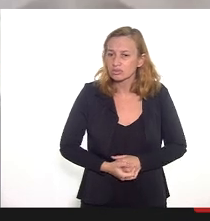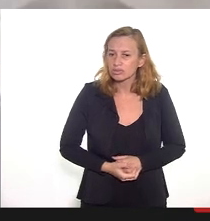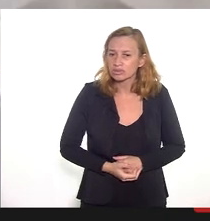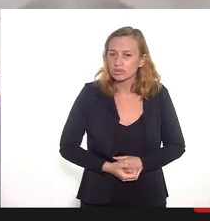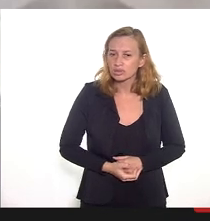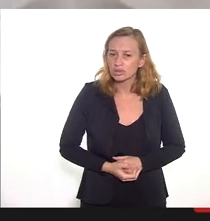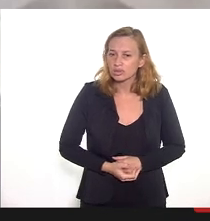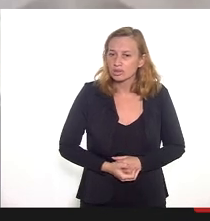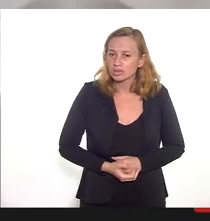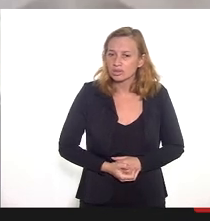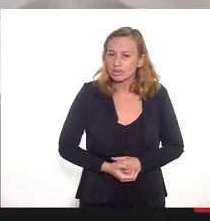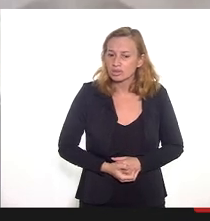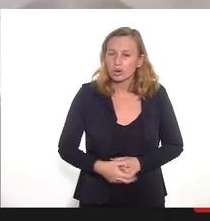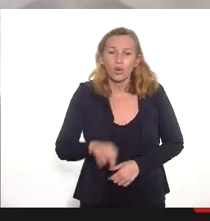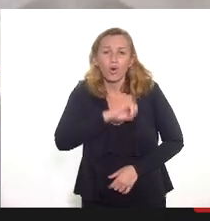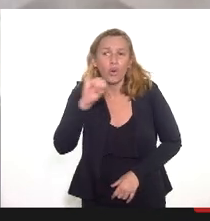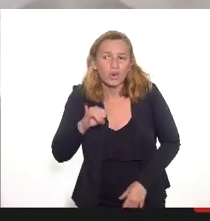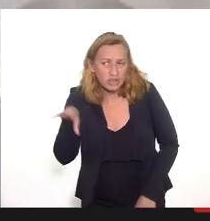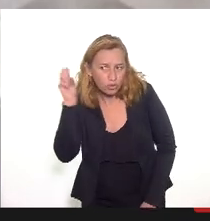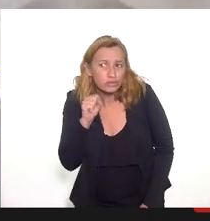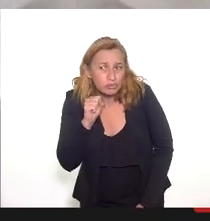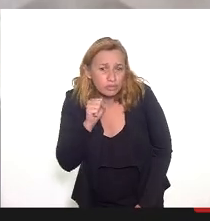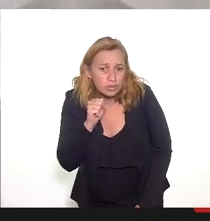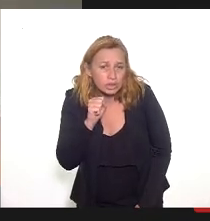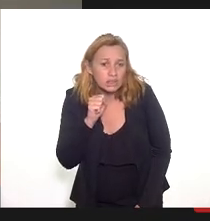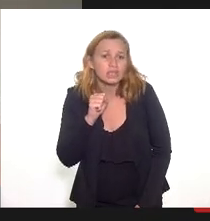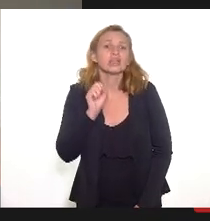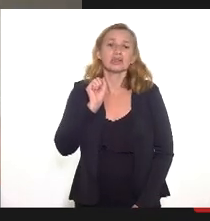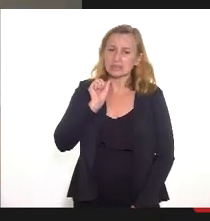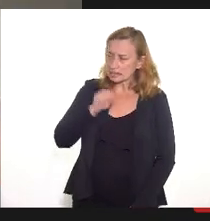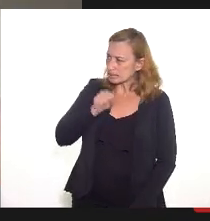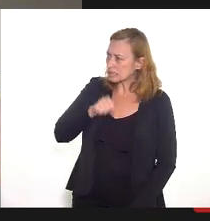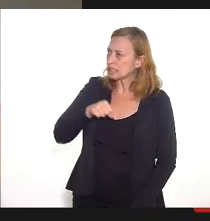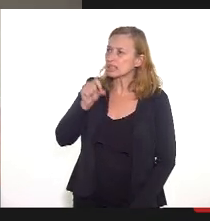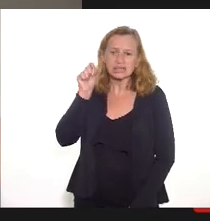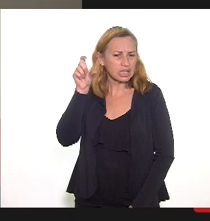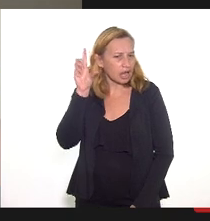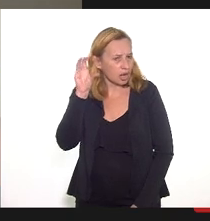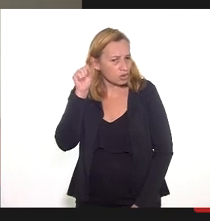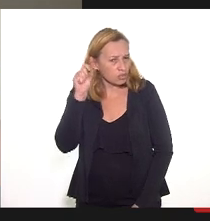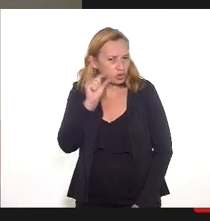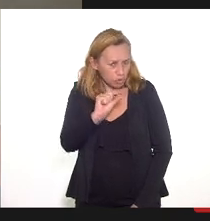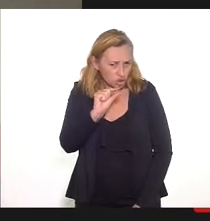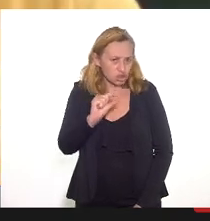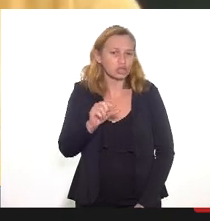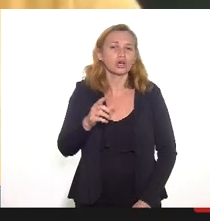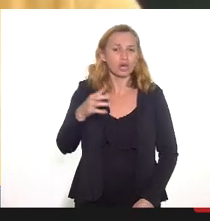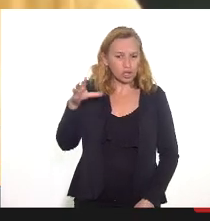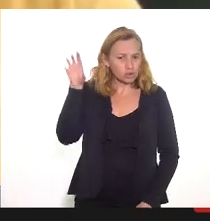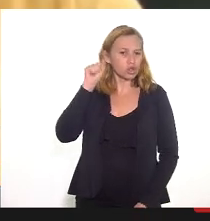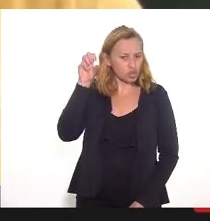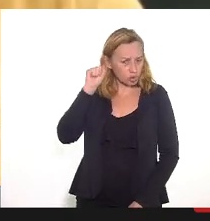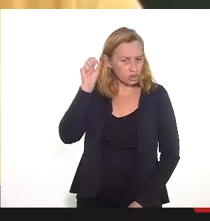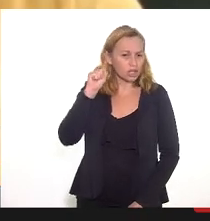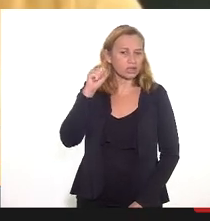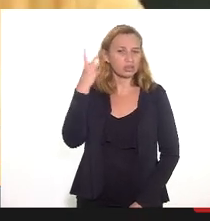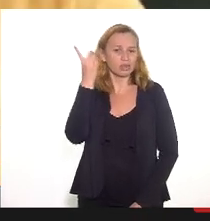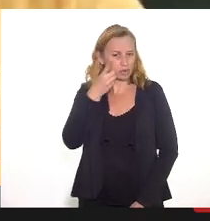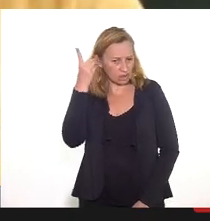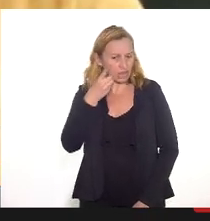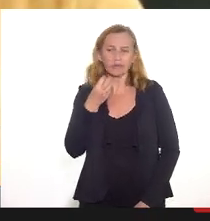Tira... Oi, está ouvindo? Está muito baixo, Marta. Deputada, estou escutando a senhora bem.